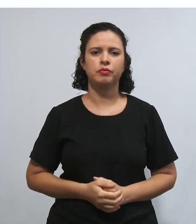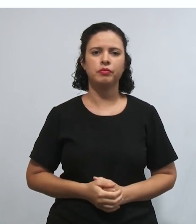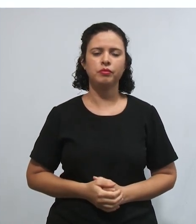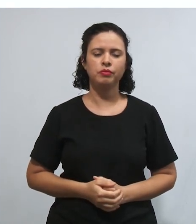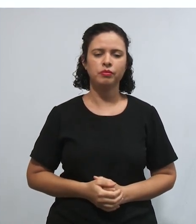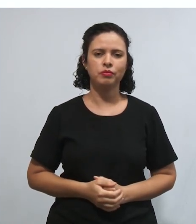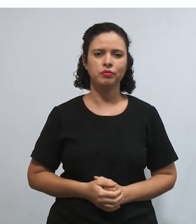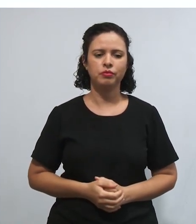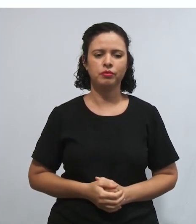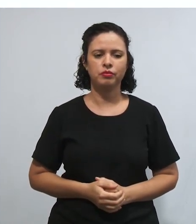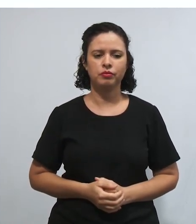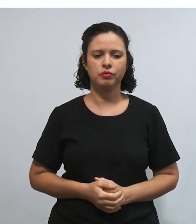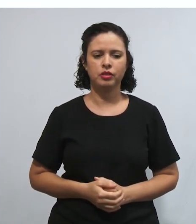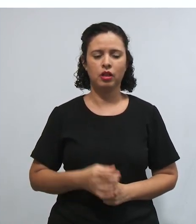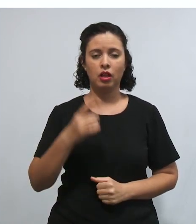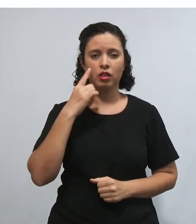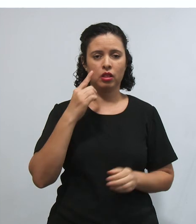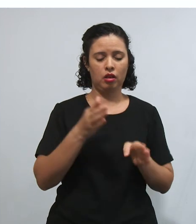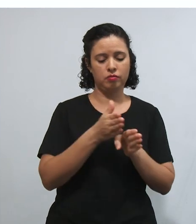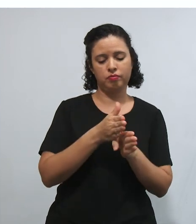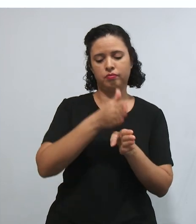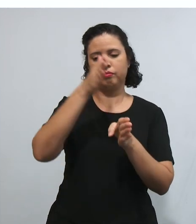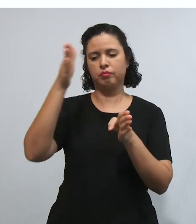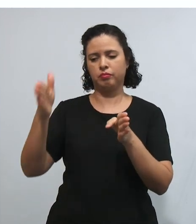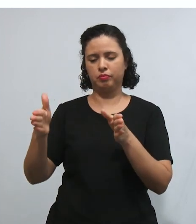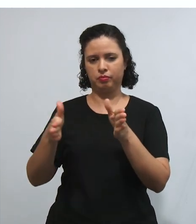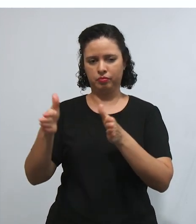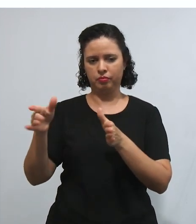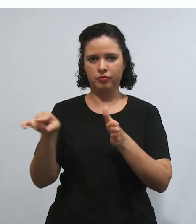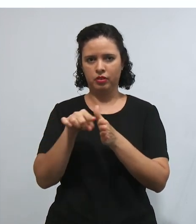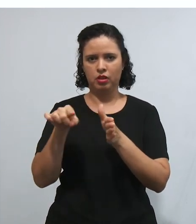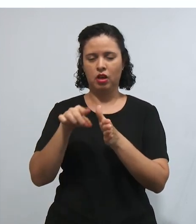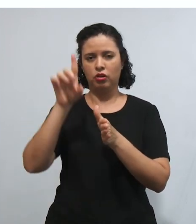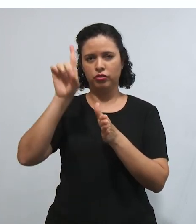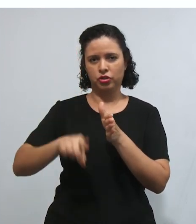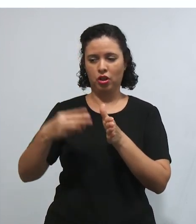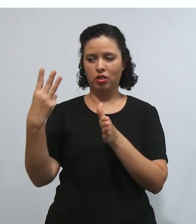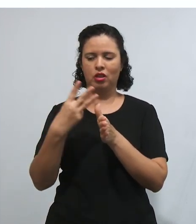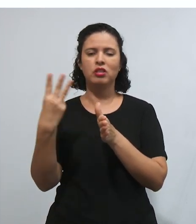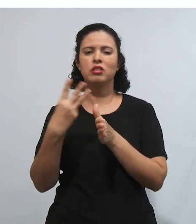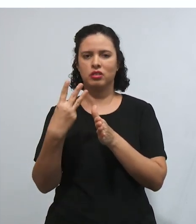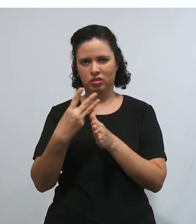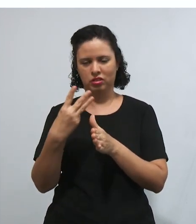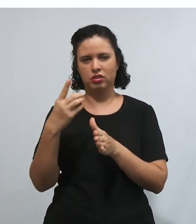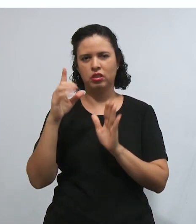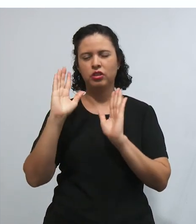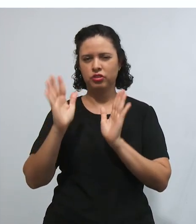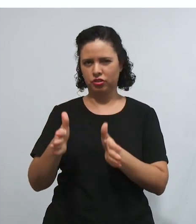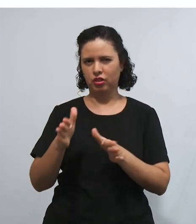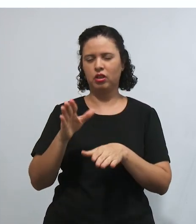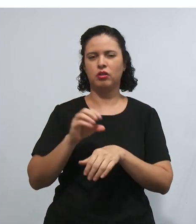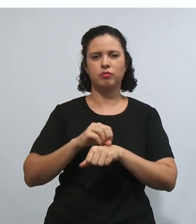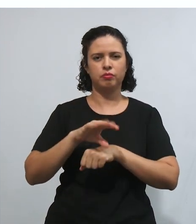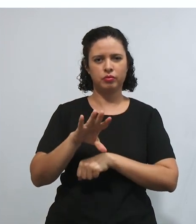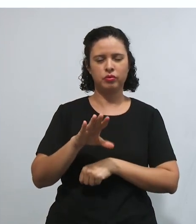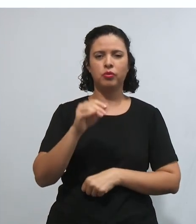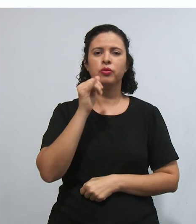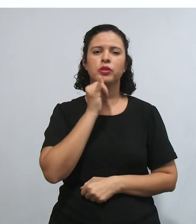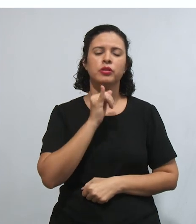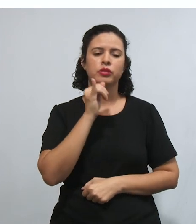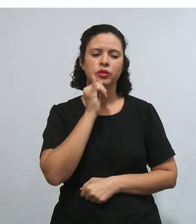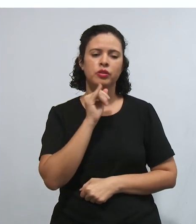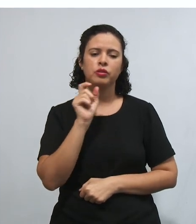E aqui nós temos o direito de terceira dimensão, tá? Que aqui eu posso já até te adiantar como um exemplo,